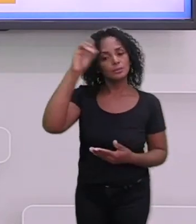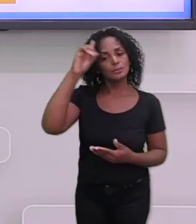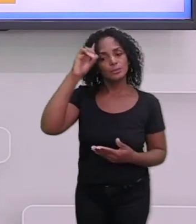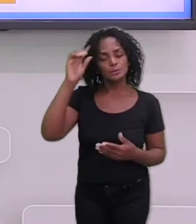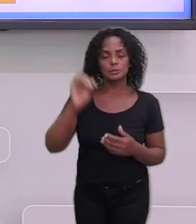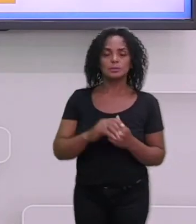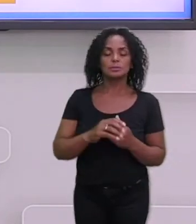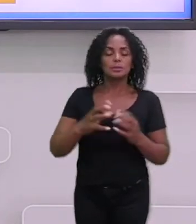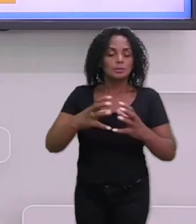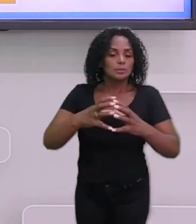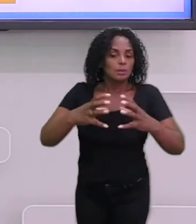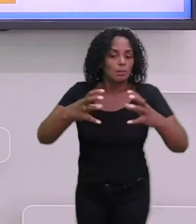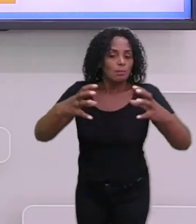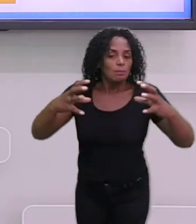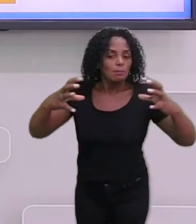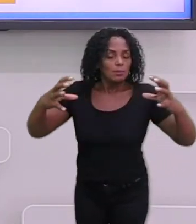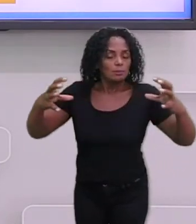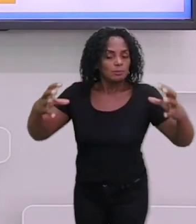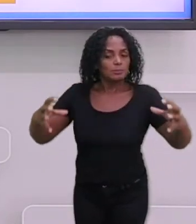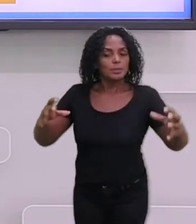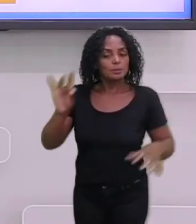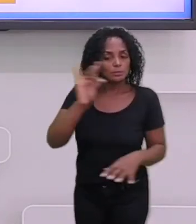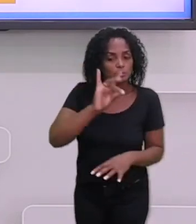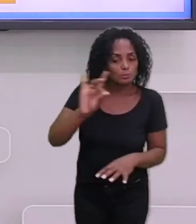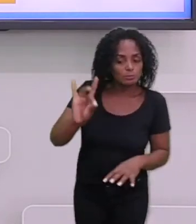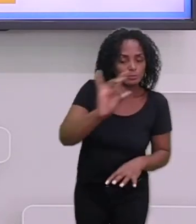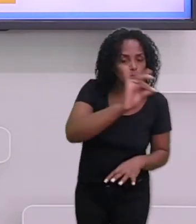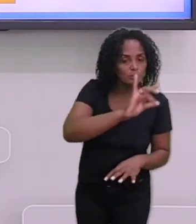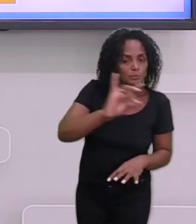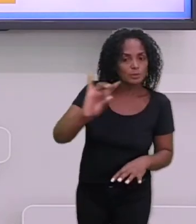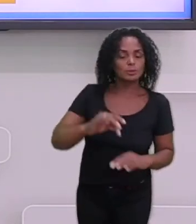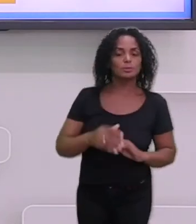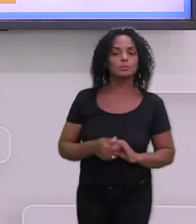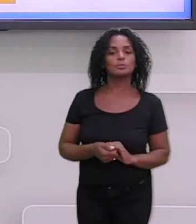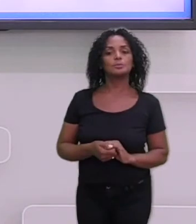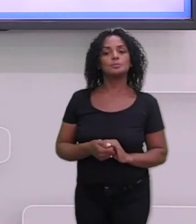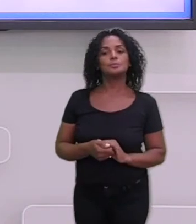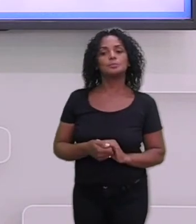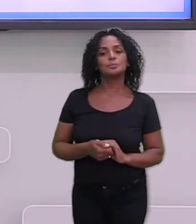procriação, da proliferação do mosquito da dengue.